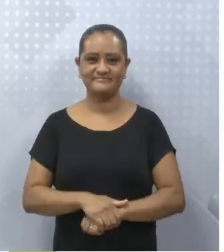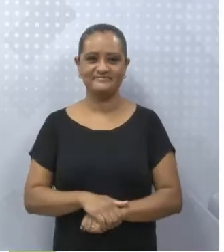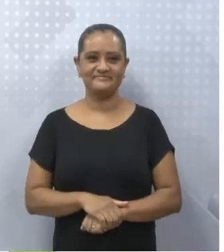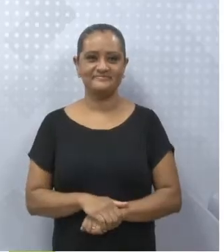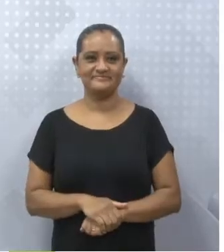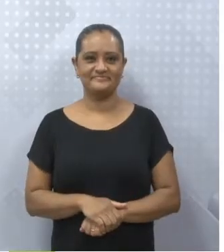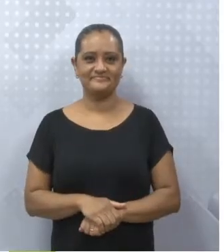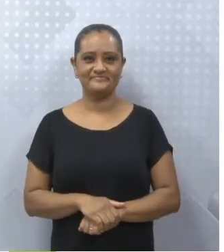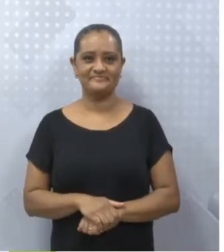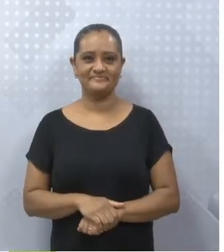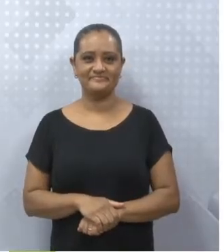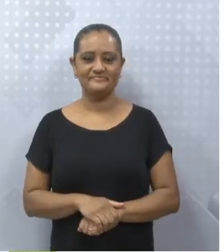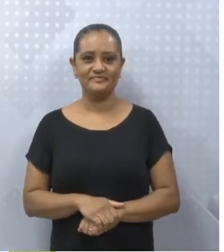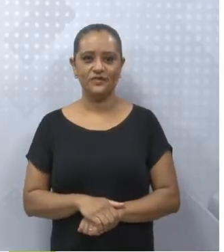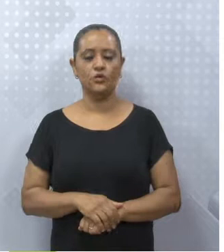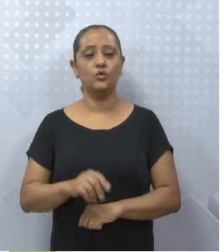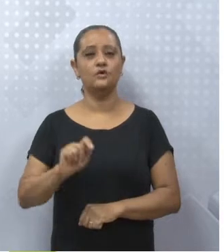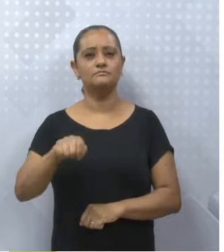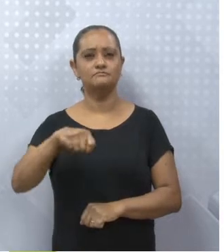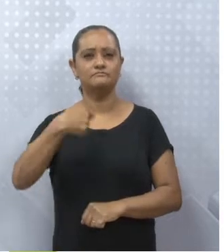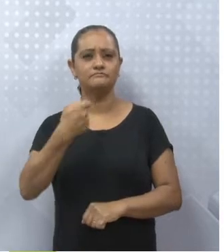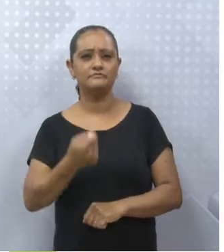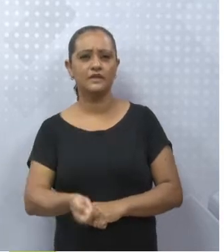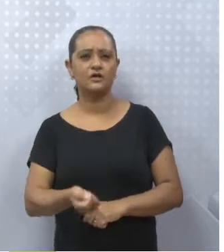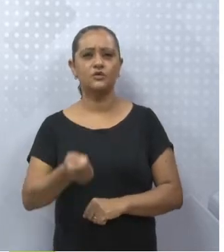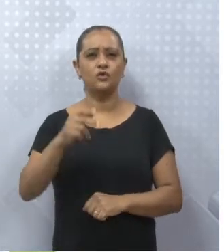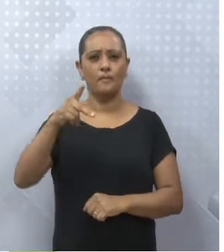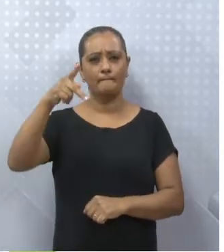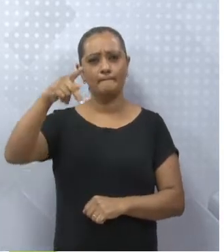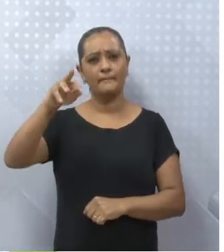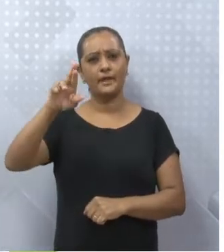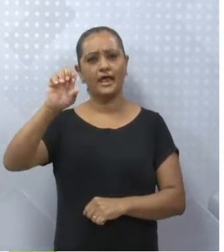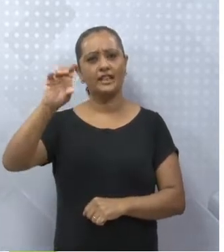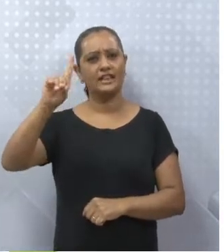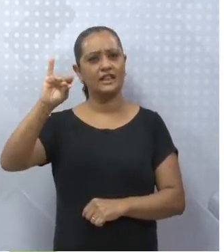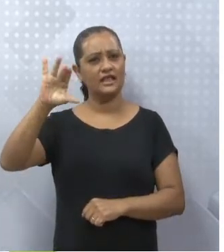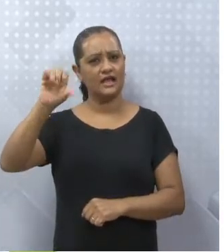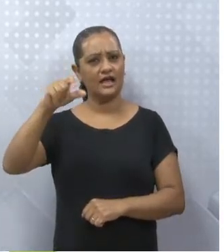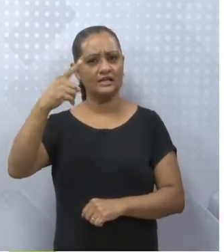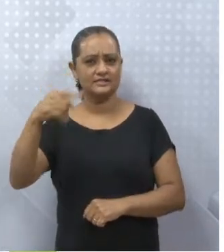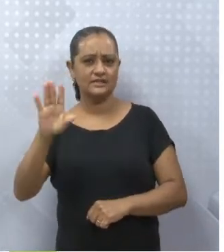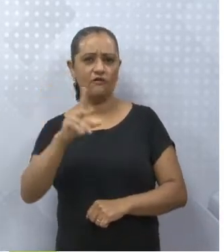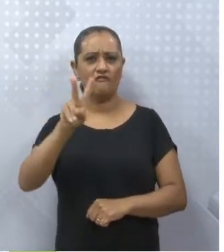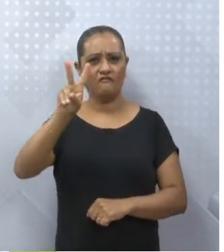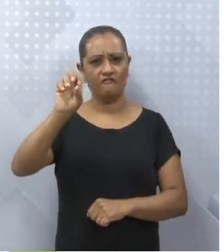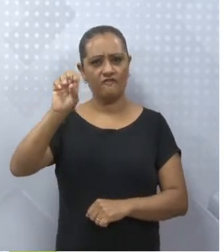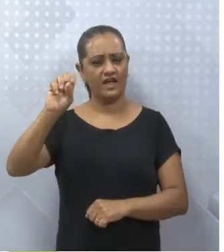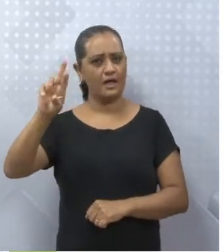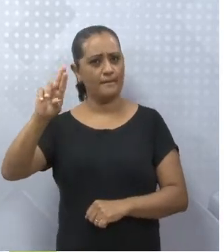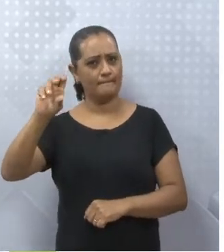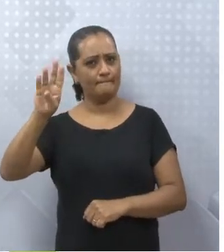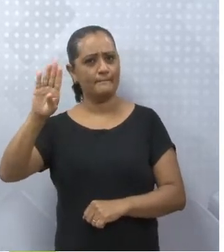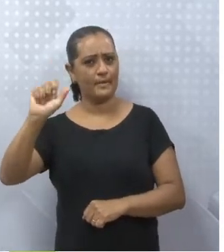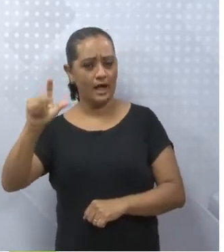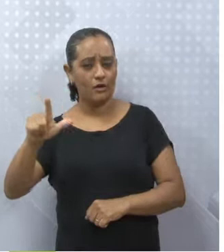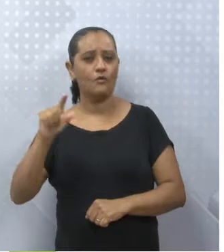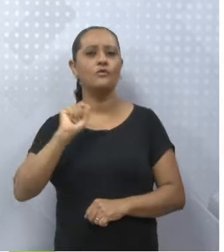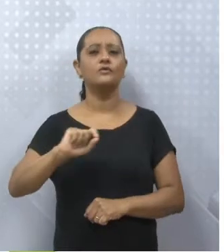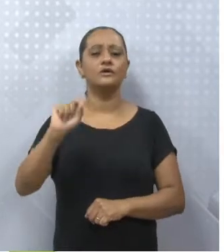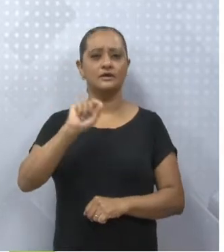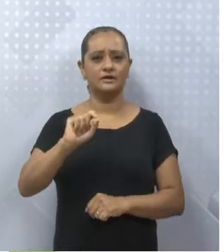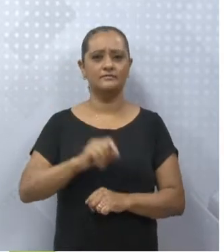Chama-se de predicação verbal o resultado da ligação que se estabelece entre o sujeito